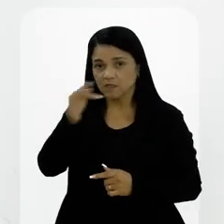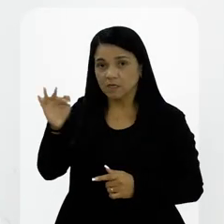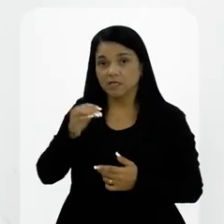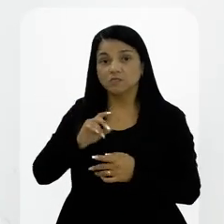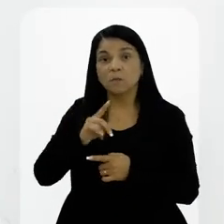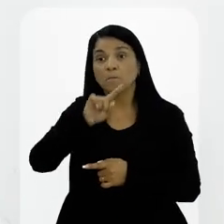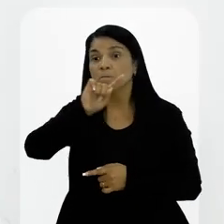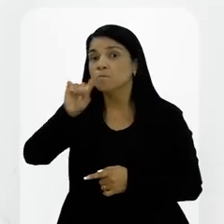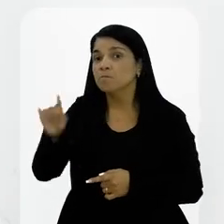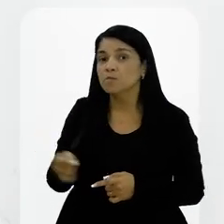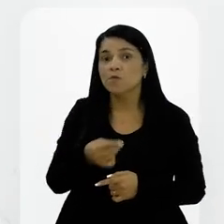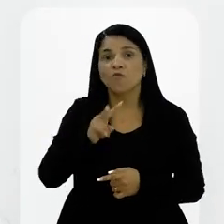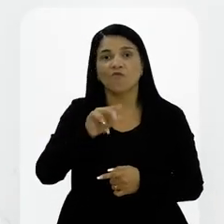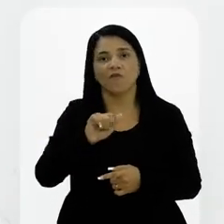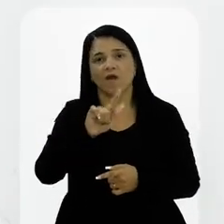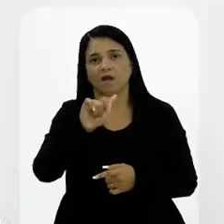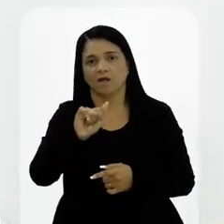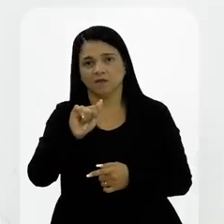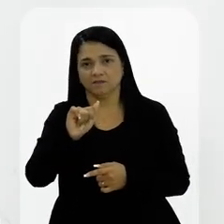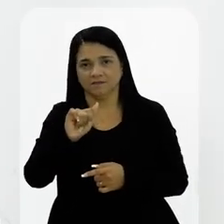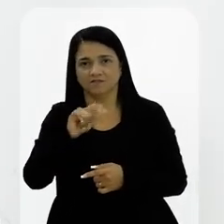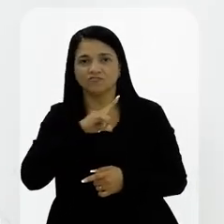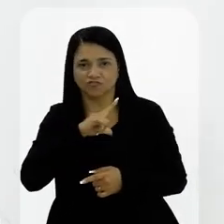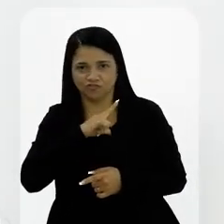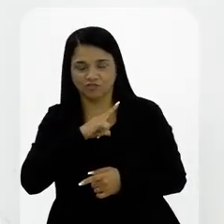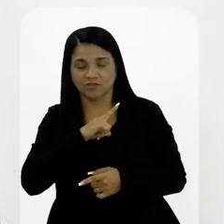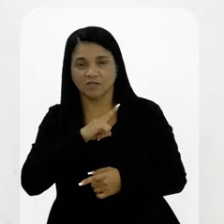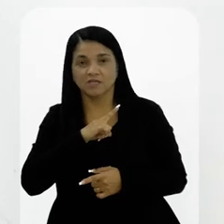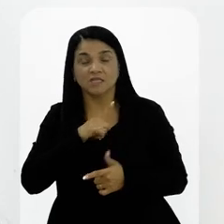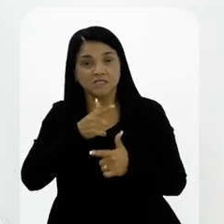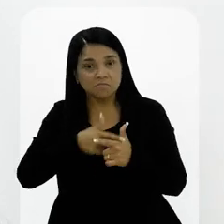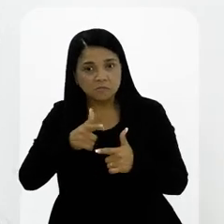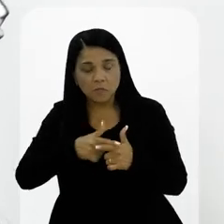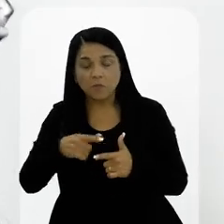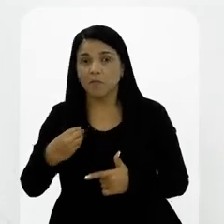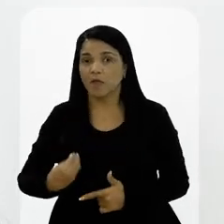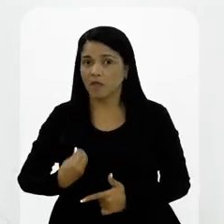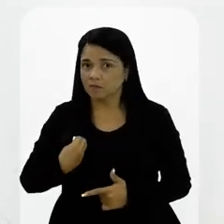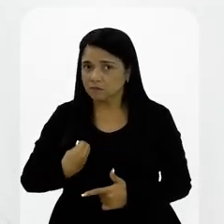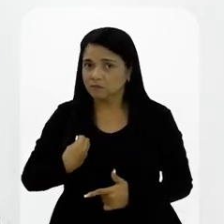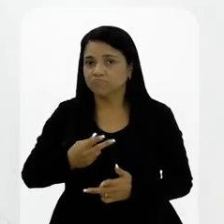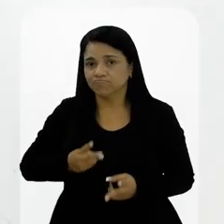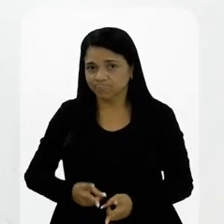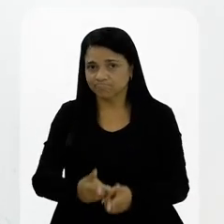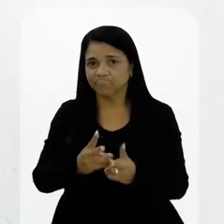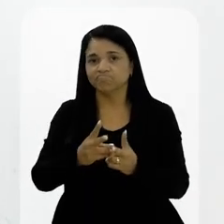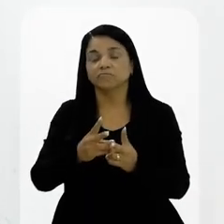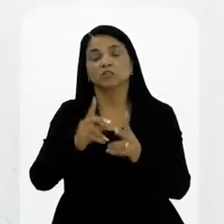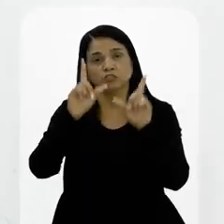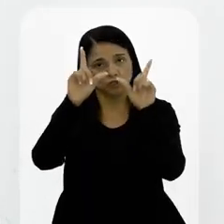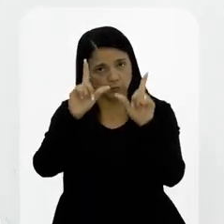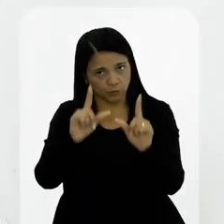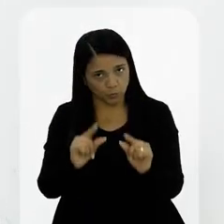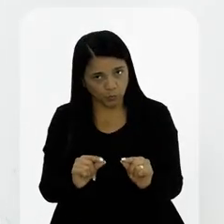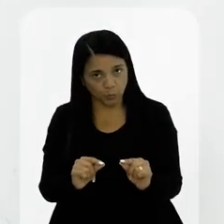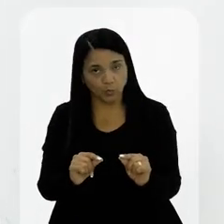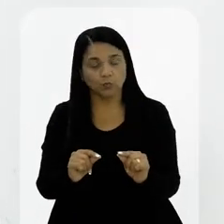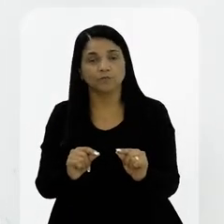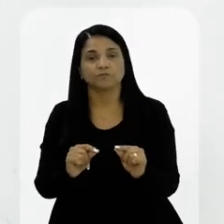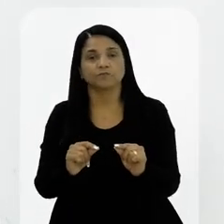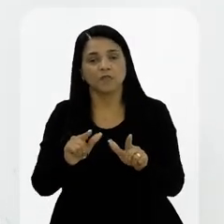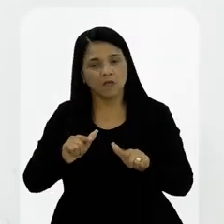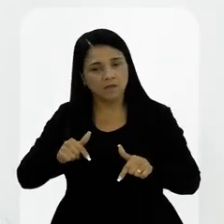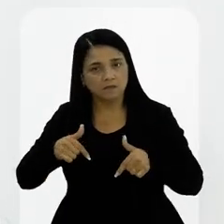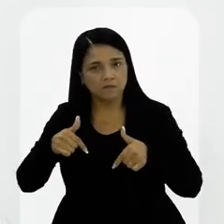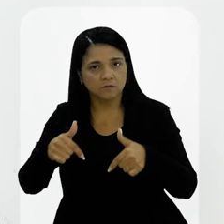mil vagas disponíveis. E esse problema, se você pensar que ele ainda existe, foi reduzido, sem dúvida